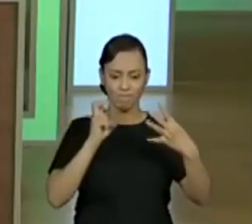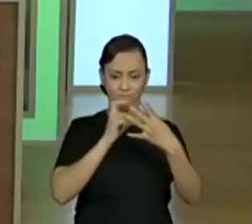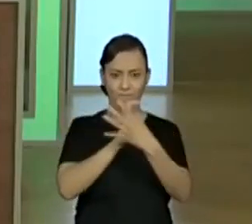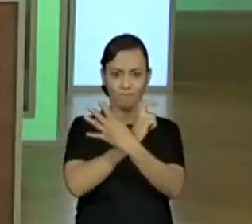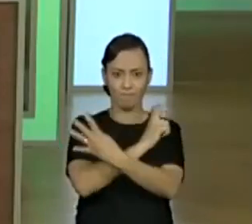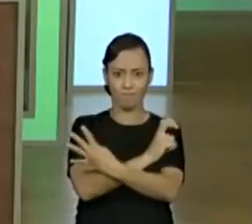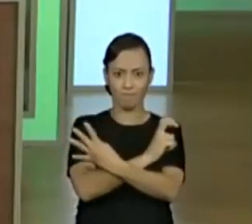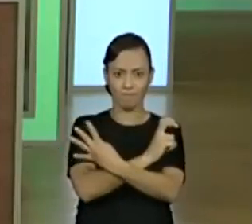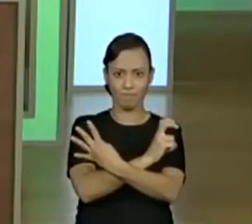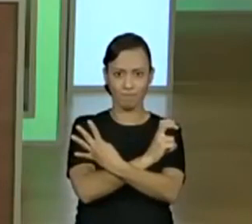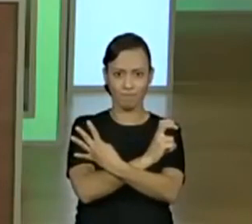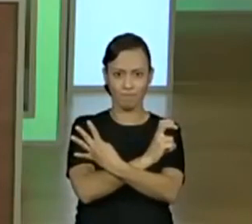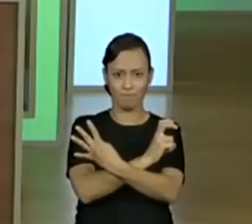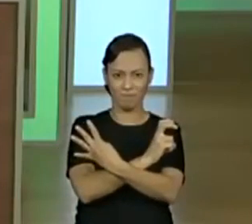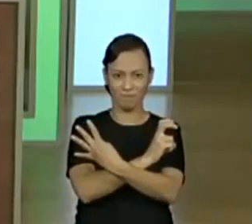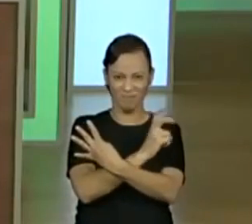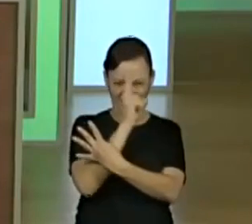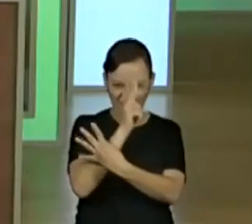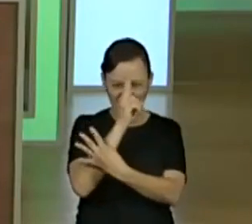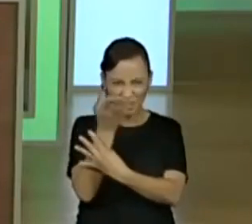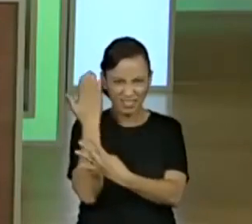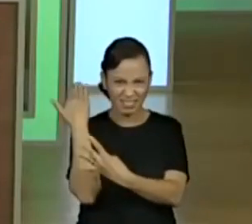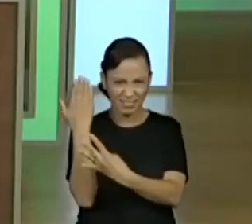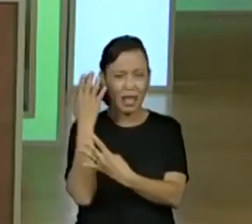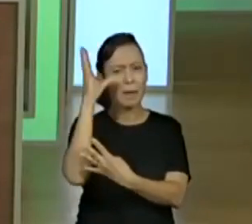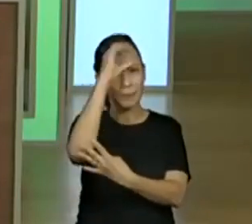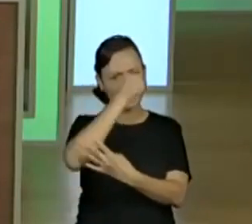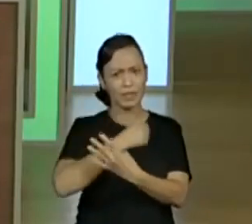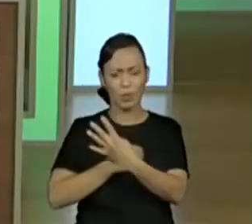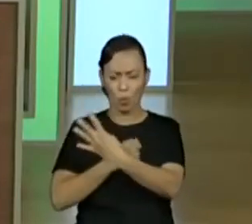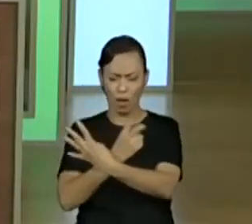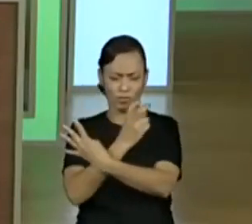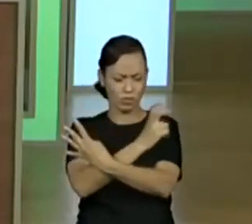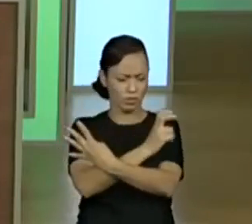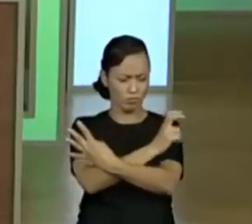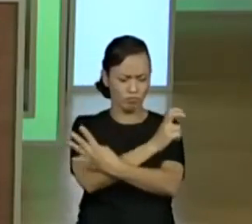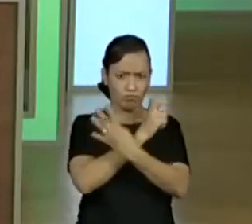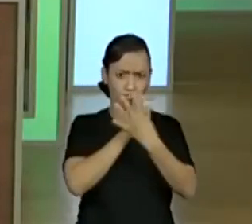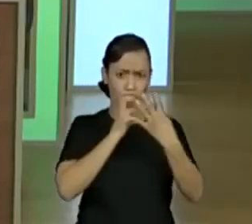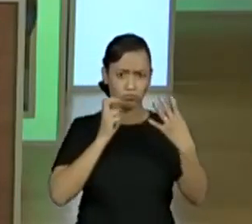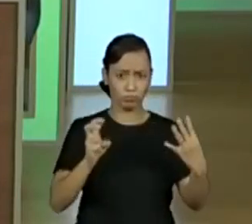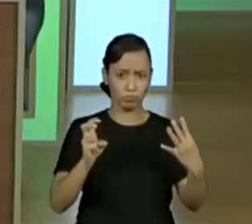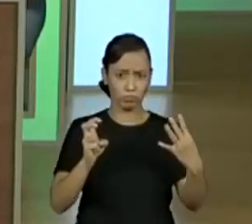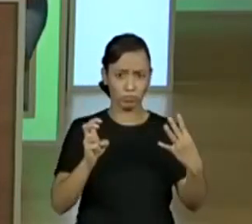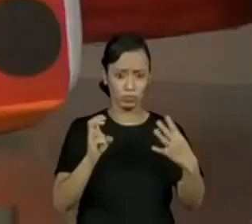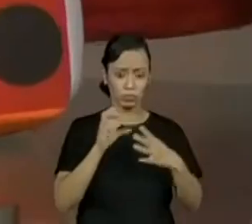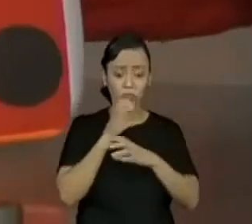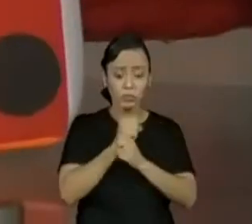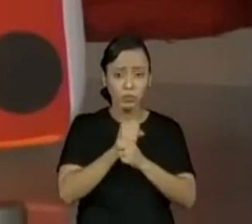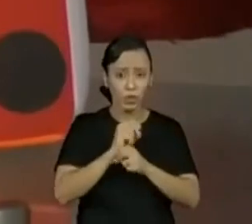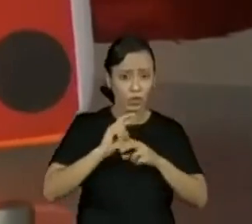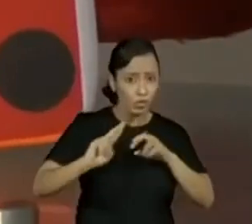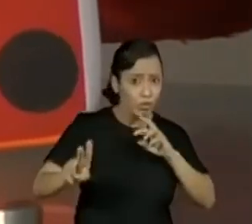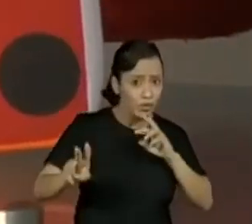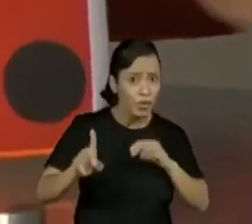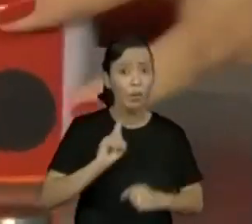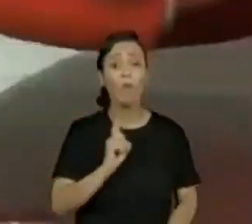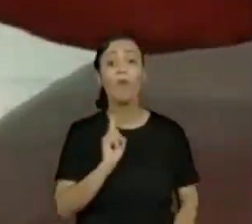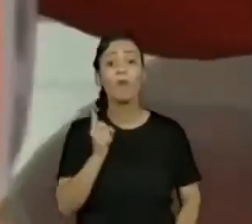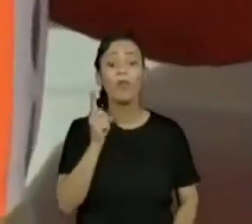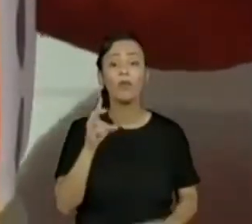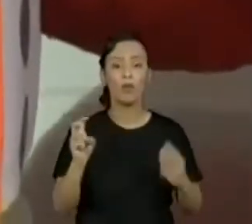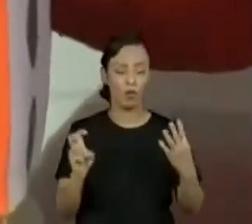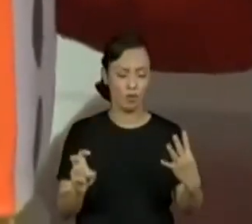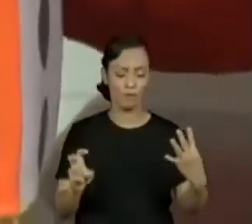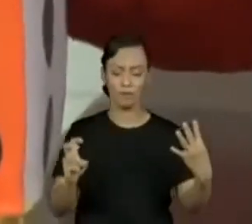essa semana. Lembra? A gente viu já isso essa semana. Olha, só permanecem os mesmos números, só alterei